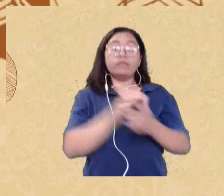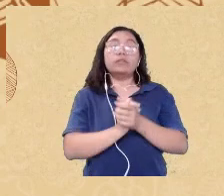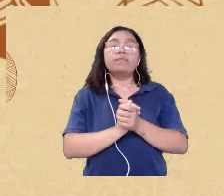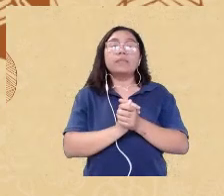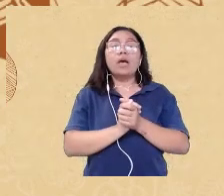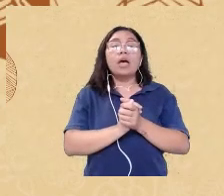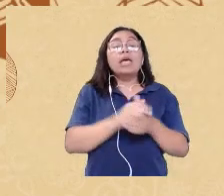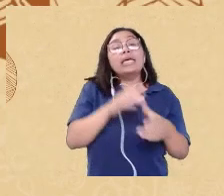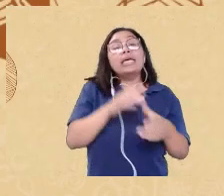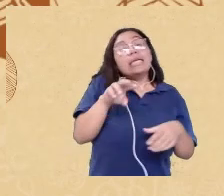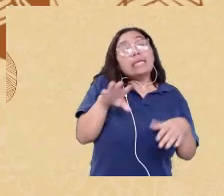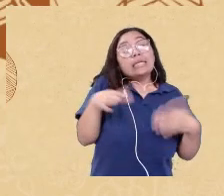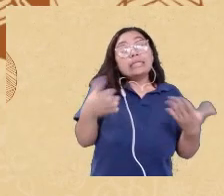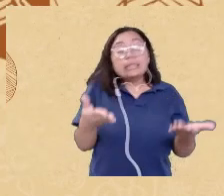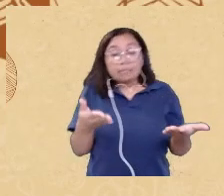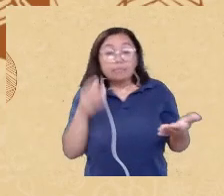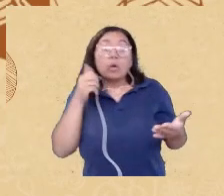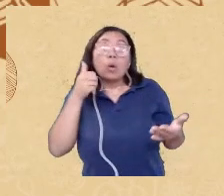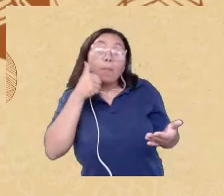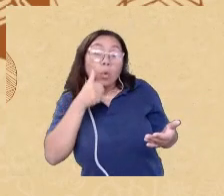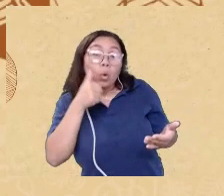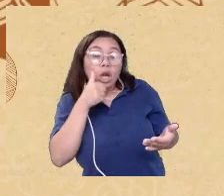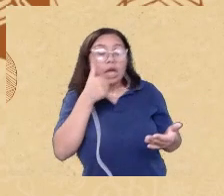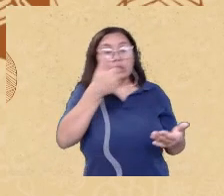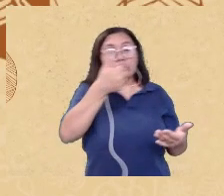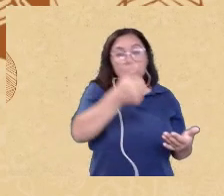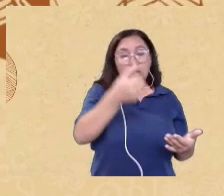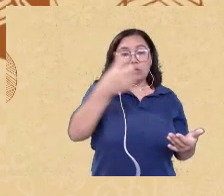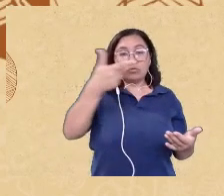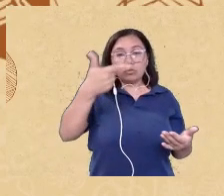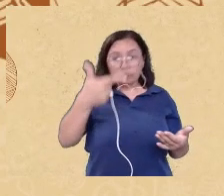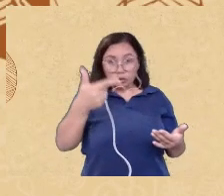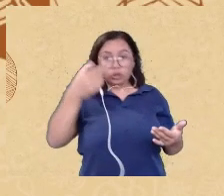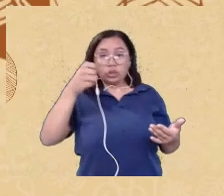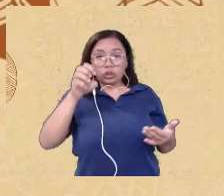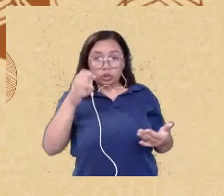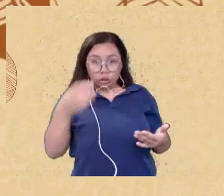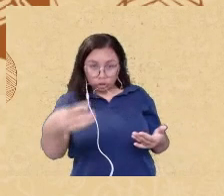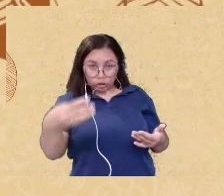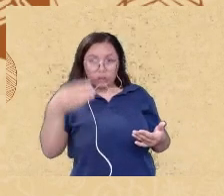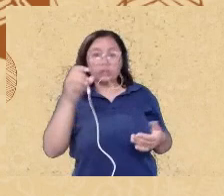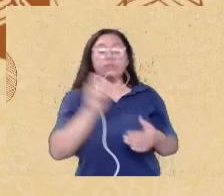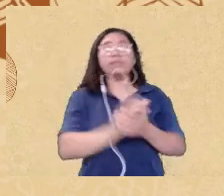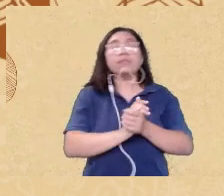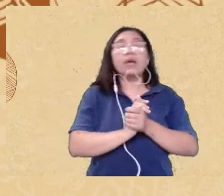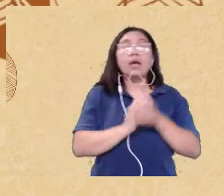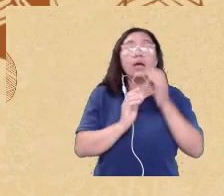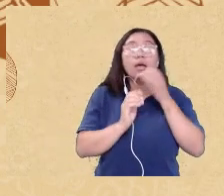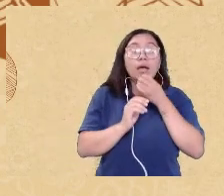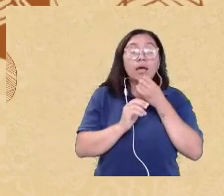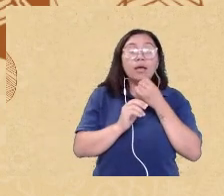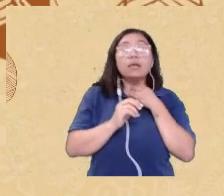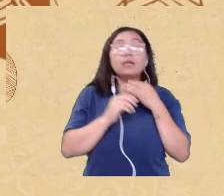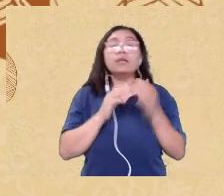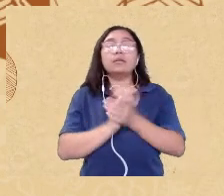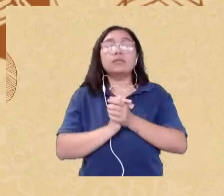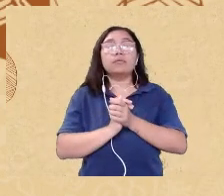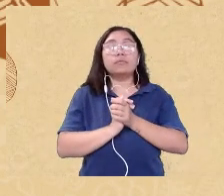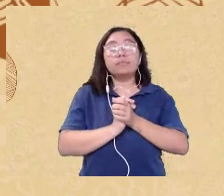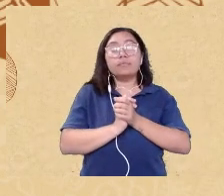123 vezes isso representa 15,86% entre 24